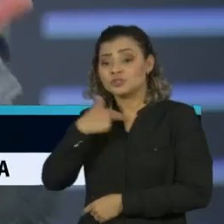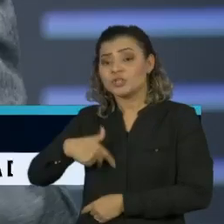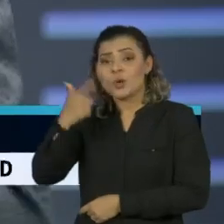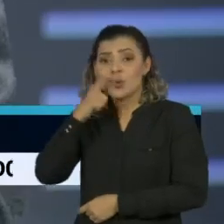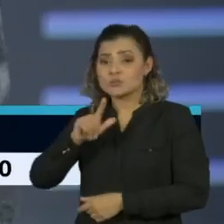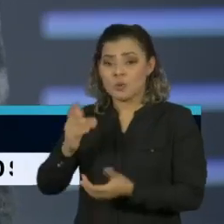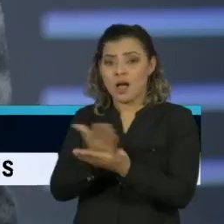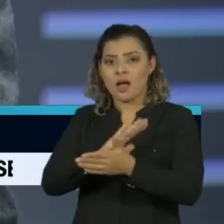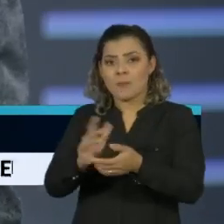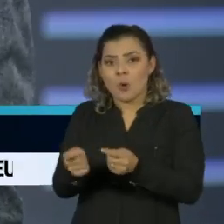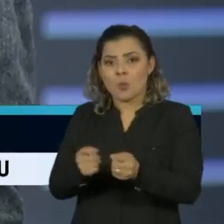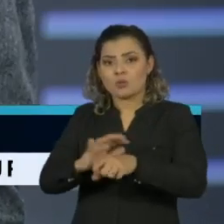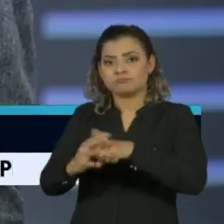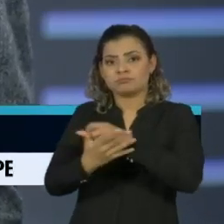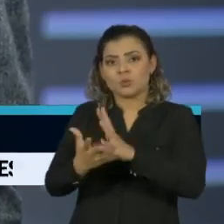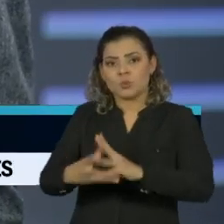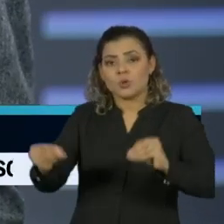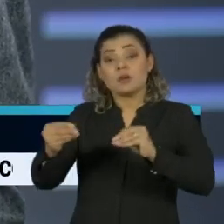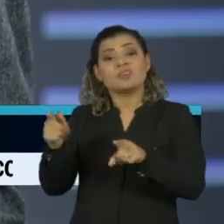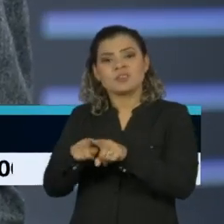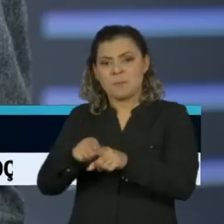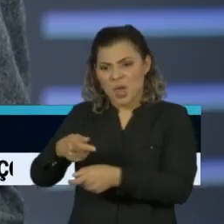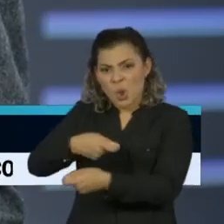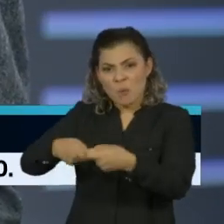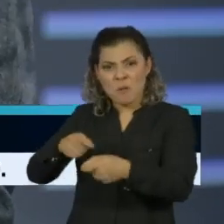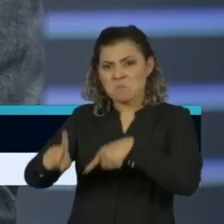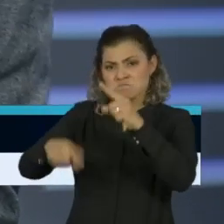e tem uma máquina econômica que é uma monstruosidade.